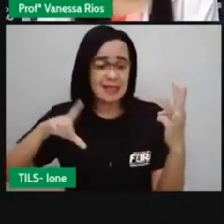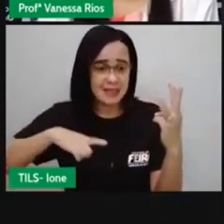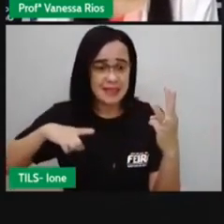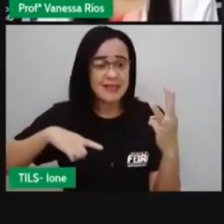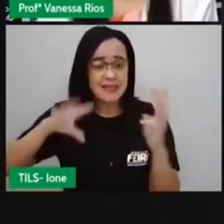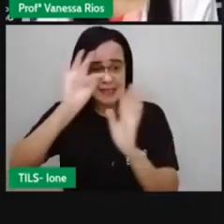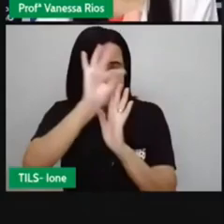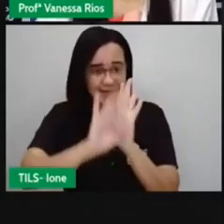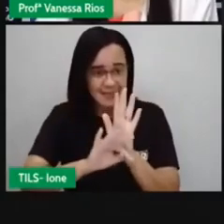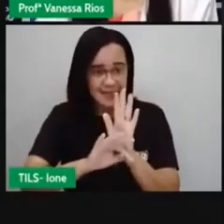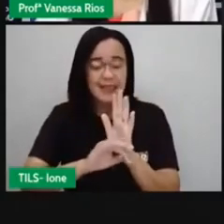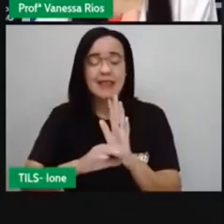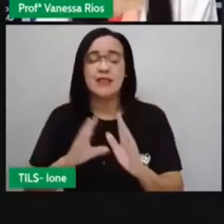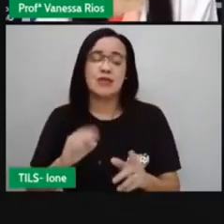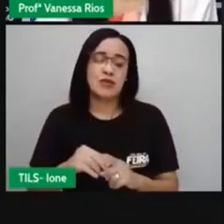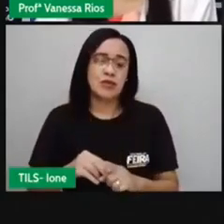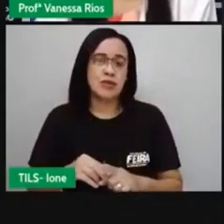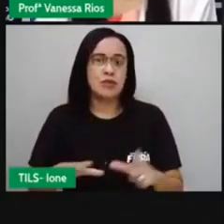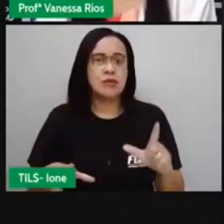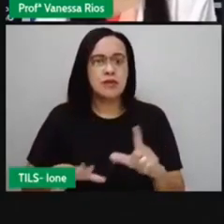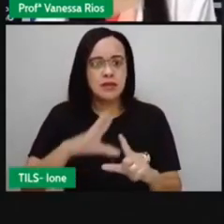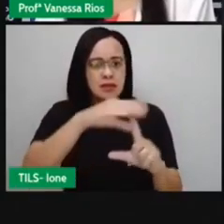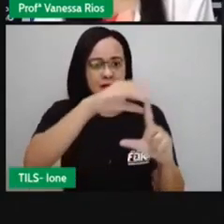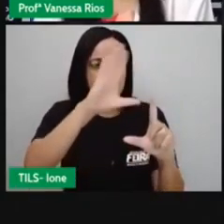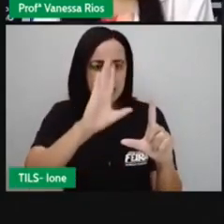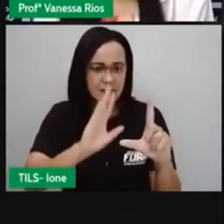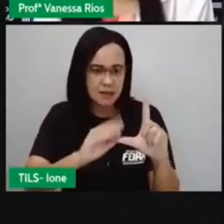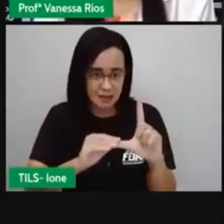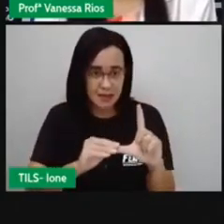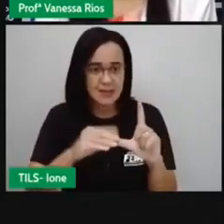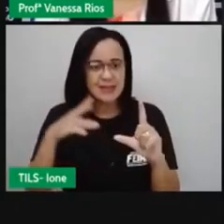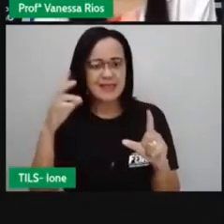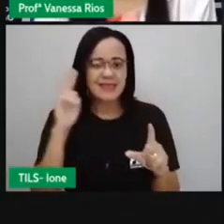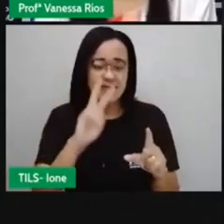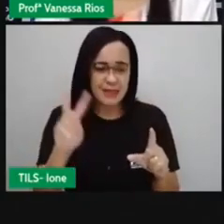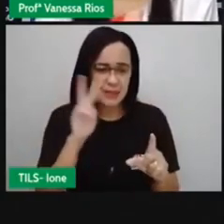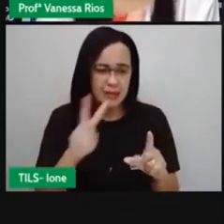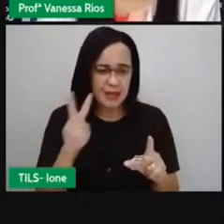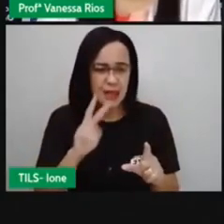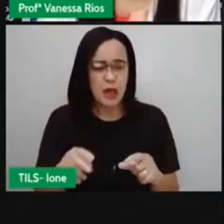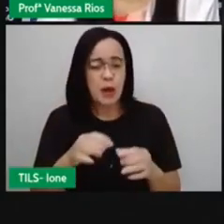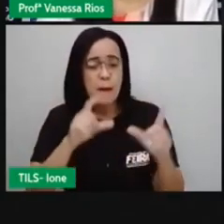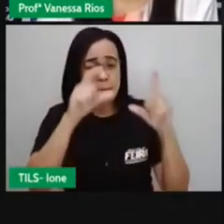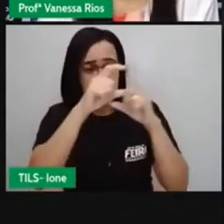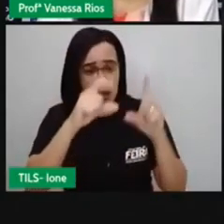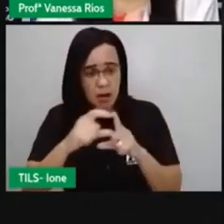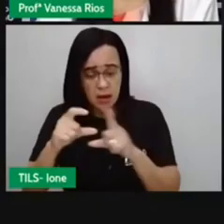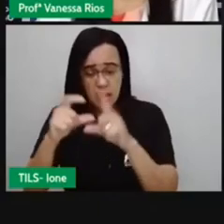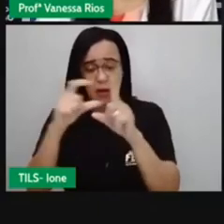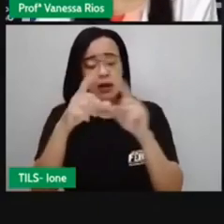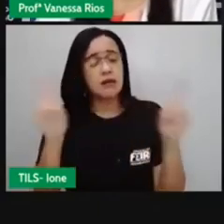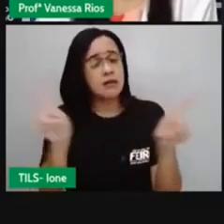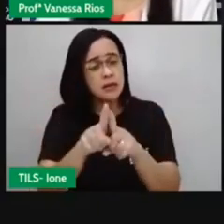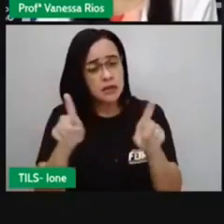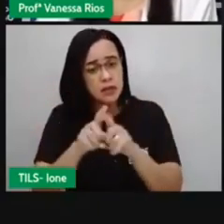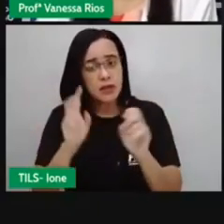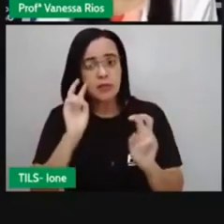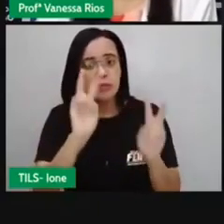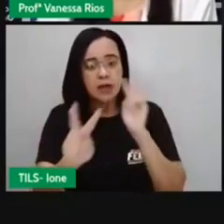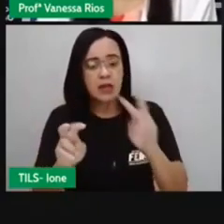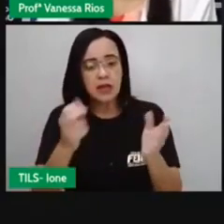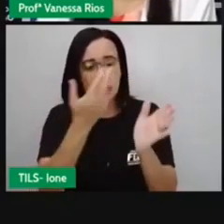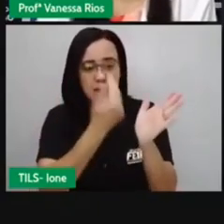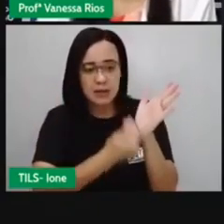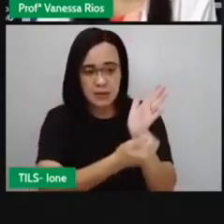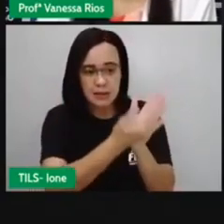Que trazem aí palavras, mas também trazem imagens. Para representar situações aí do cotidiano.